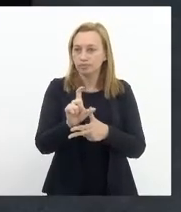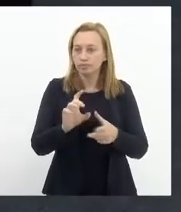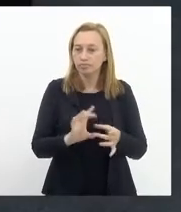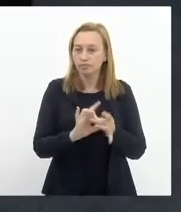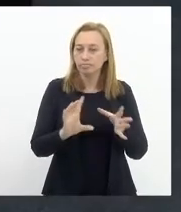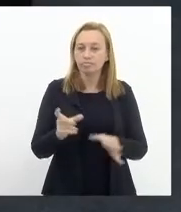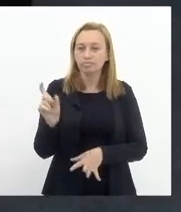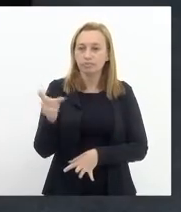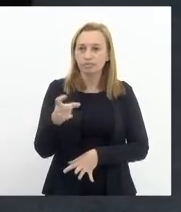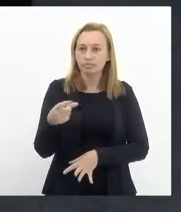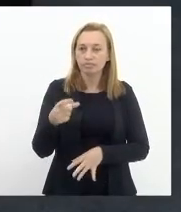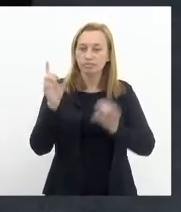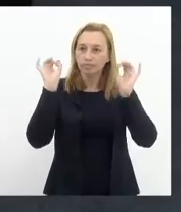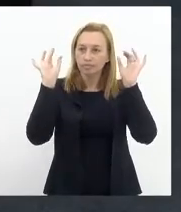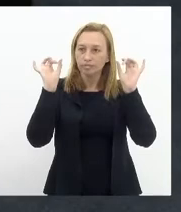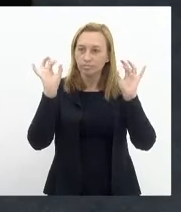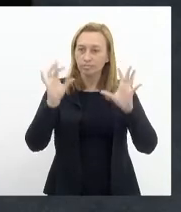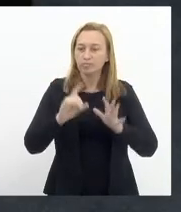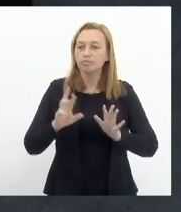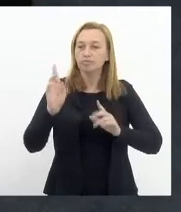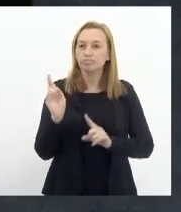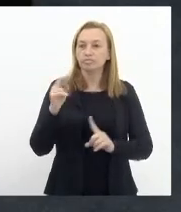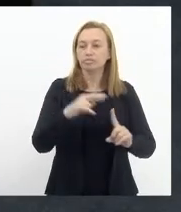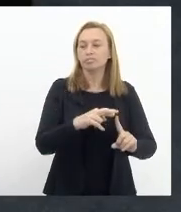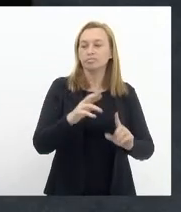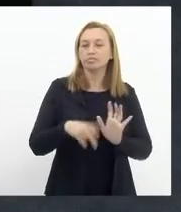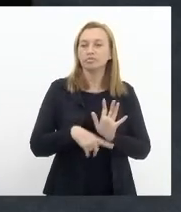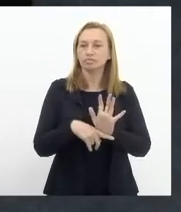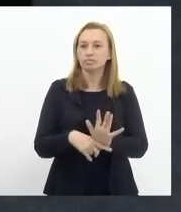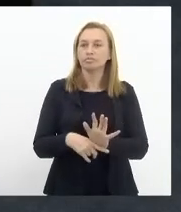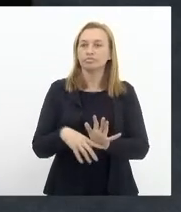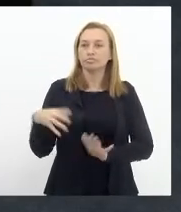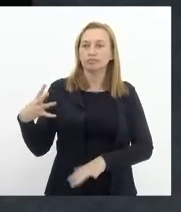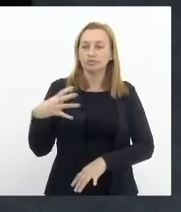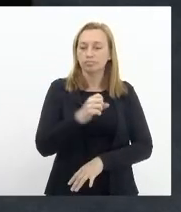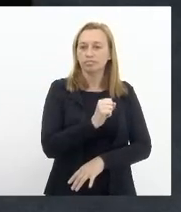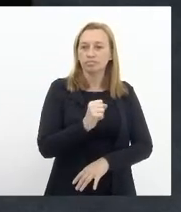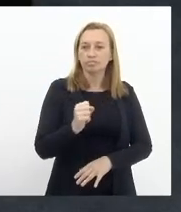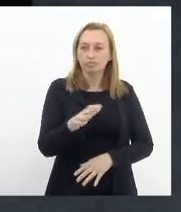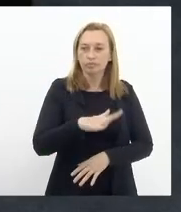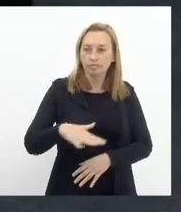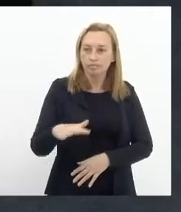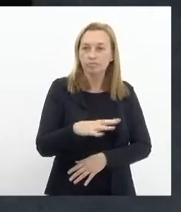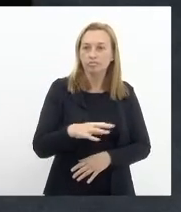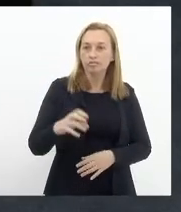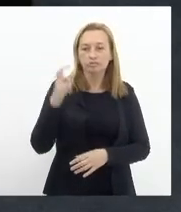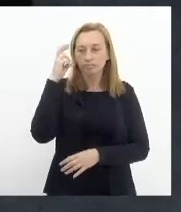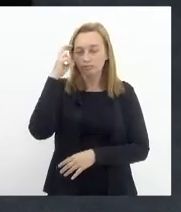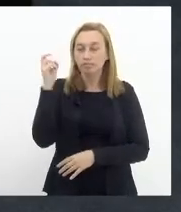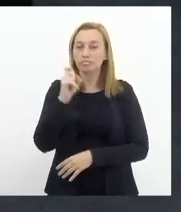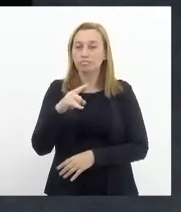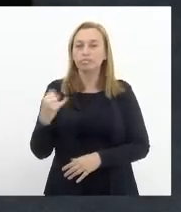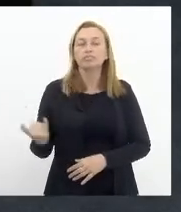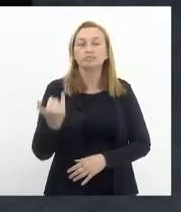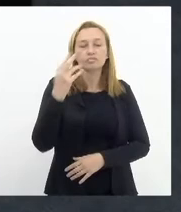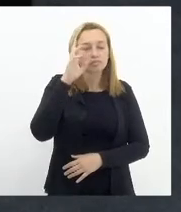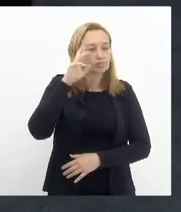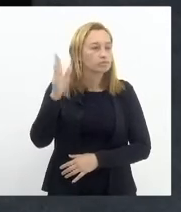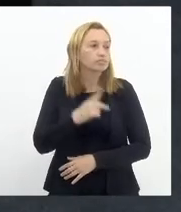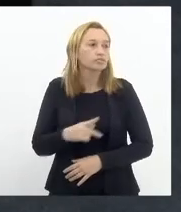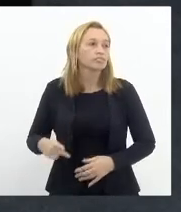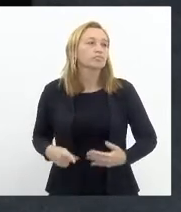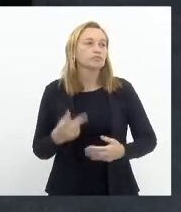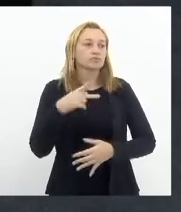crédito adicional especial referente ao auxílio emergencial destinado ao setor da cultura é importante senhor presidente